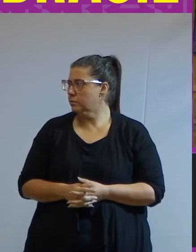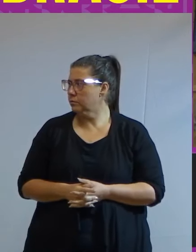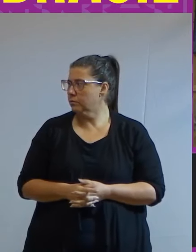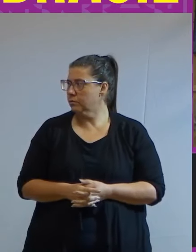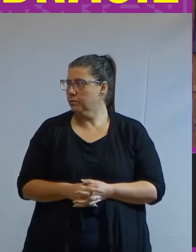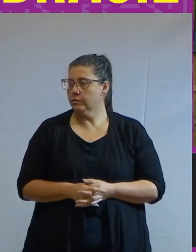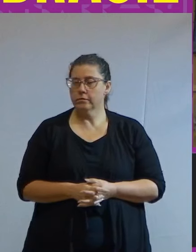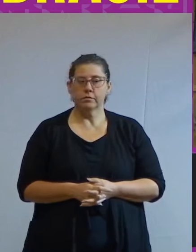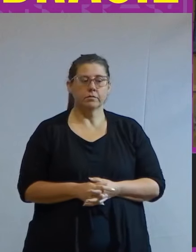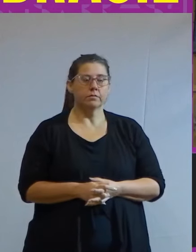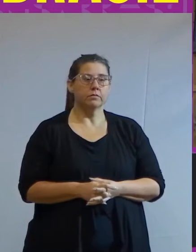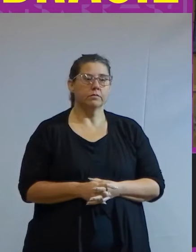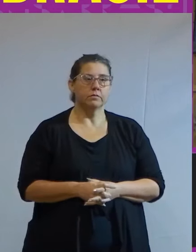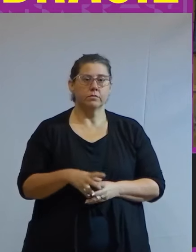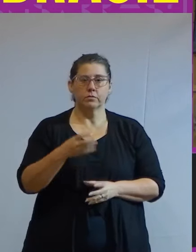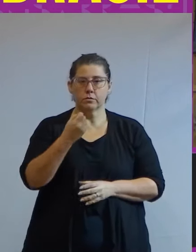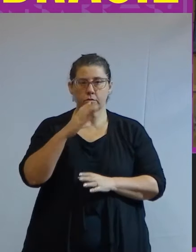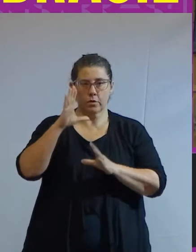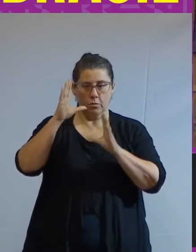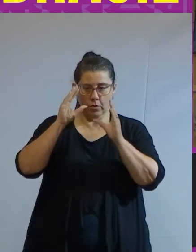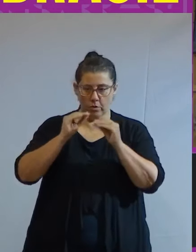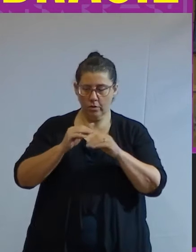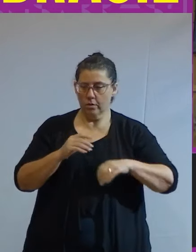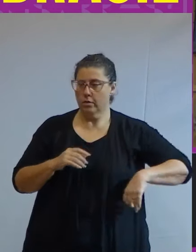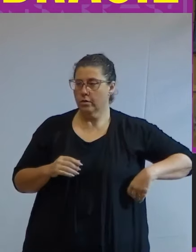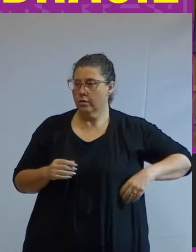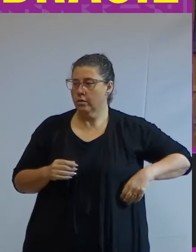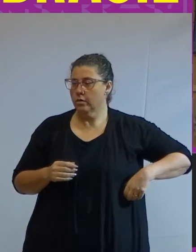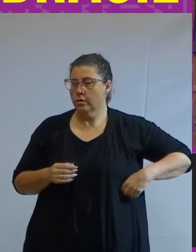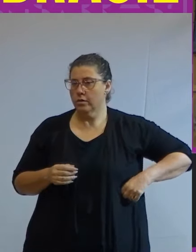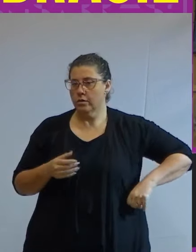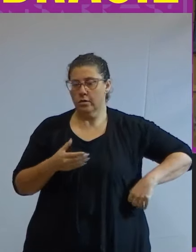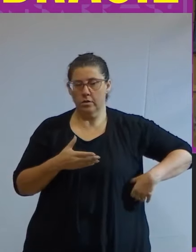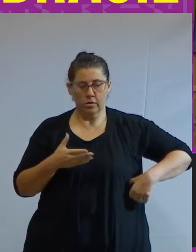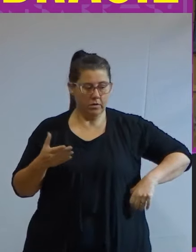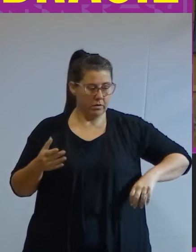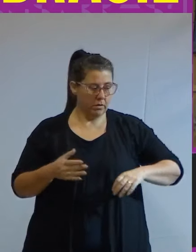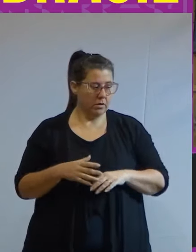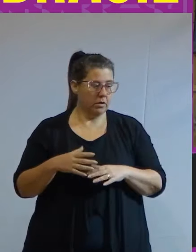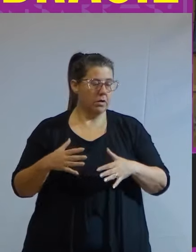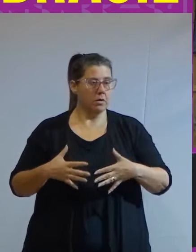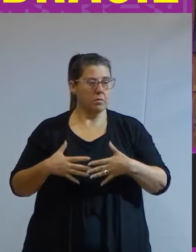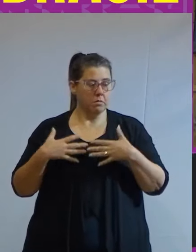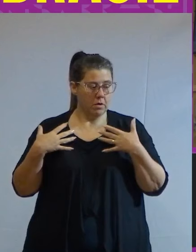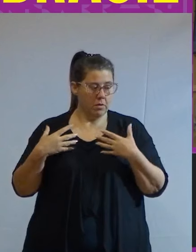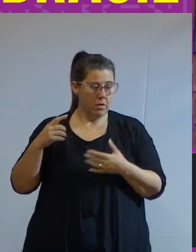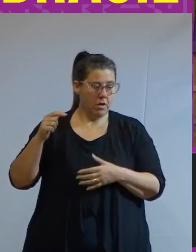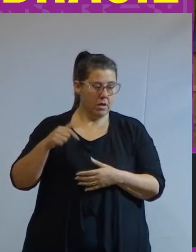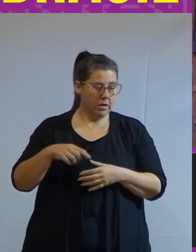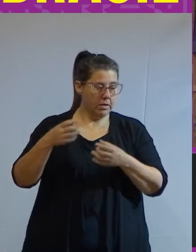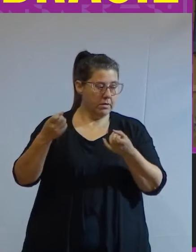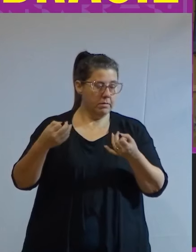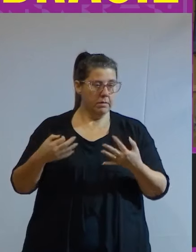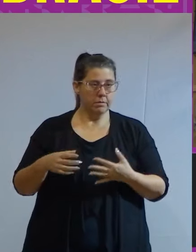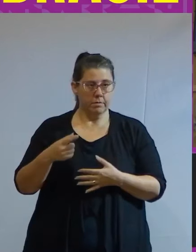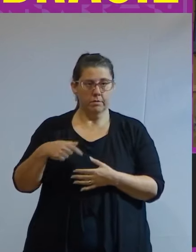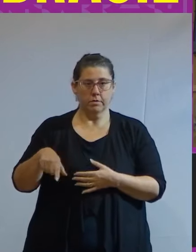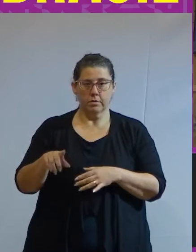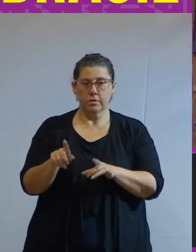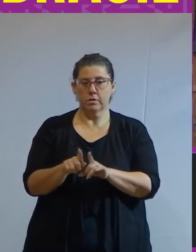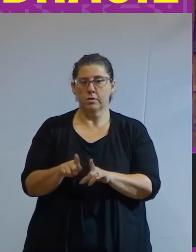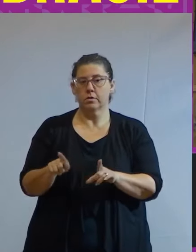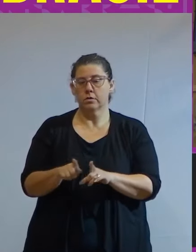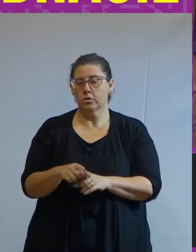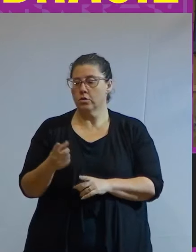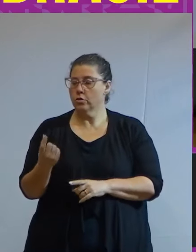funcionando agora boa noite boa noite a todos é uma honra poder estar aqui e poder falar com vocês também não só